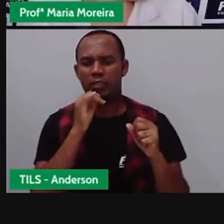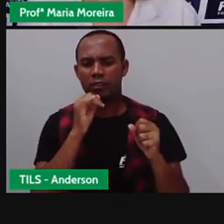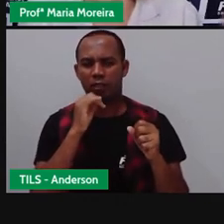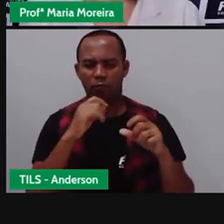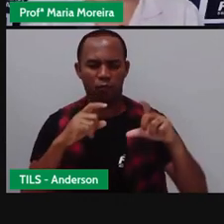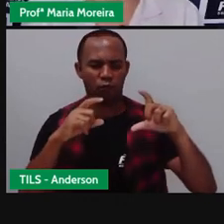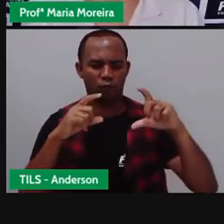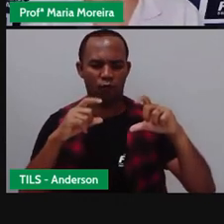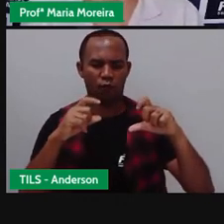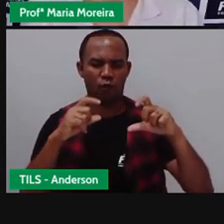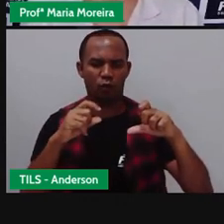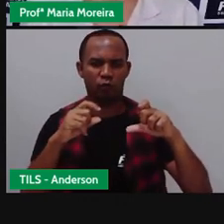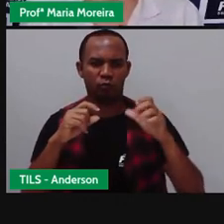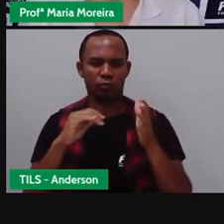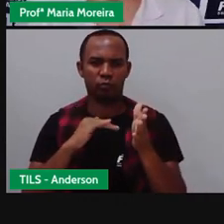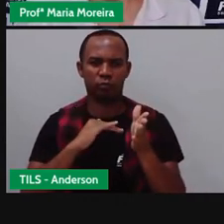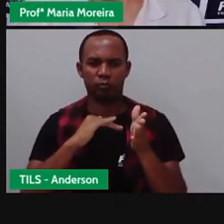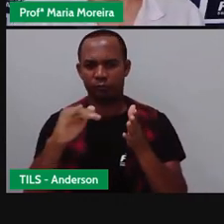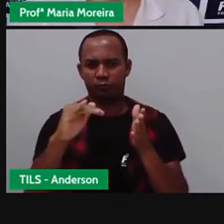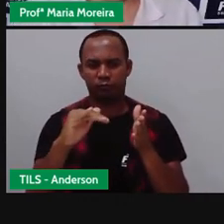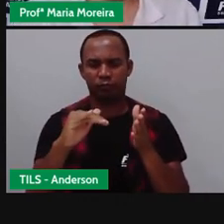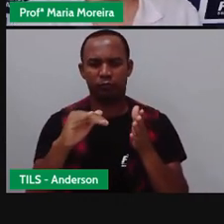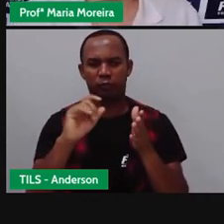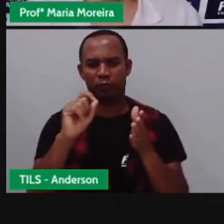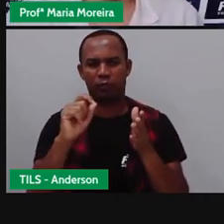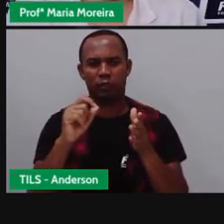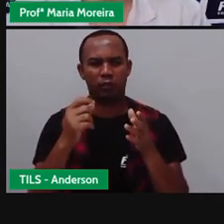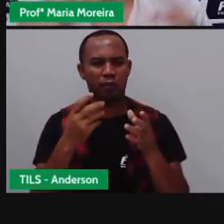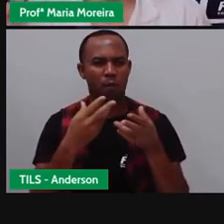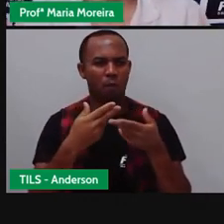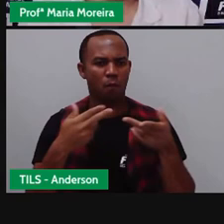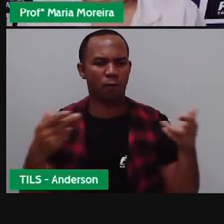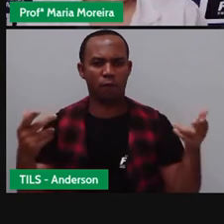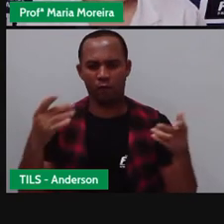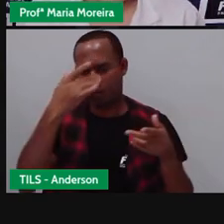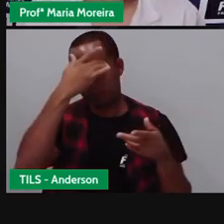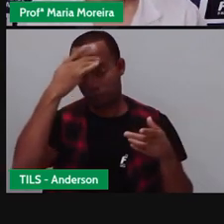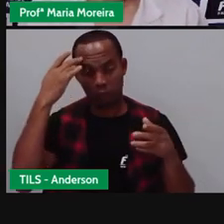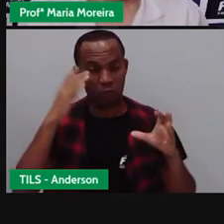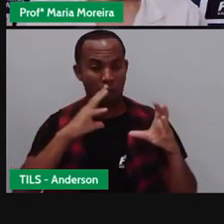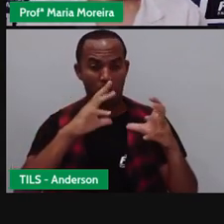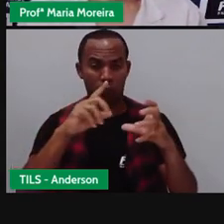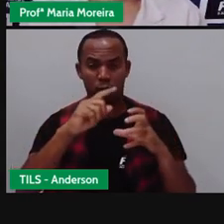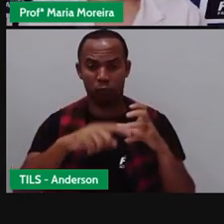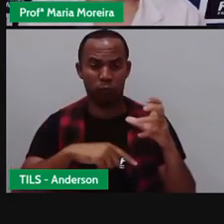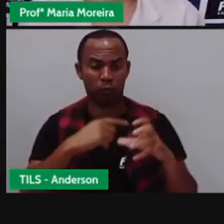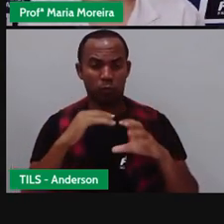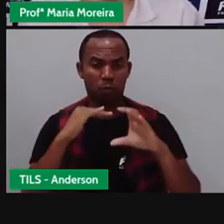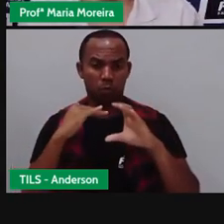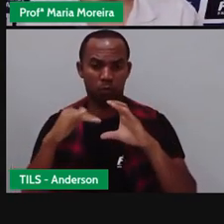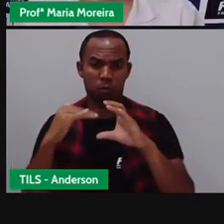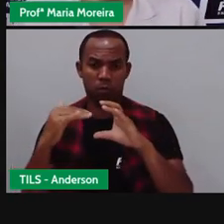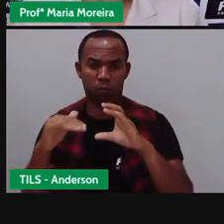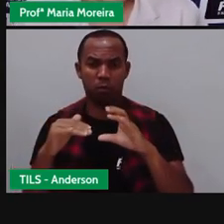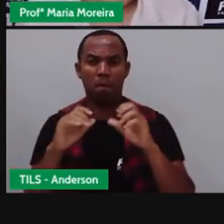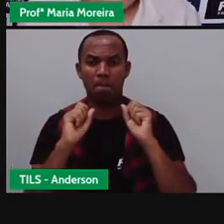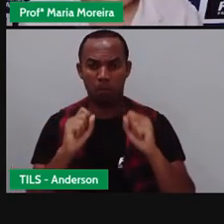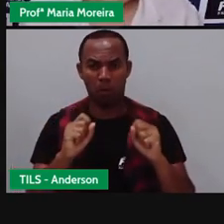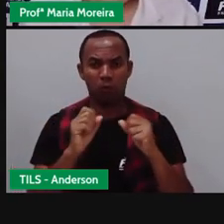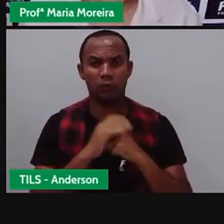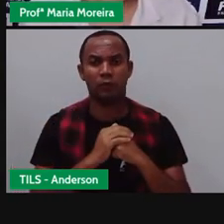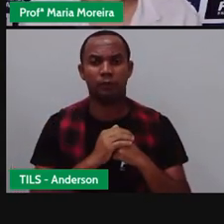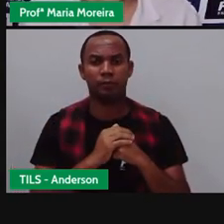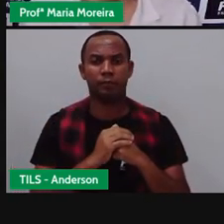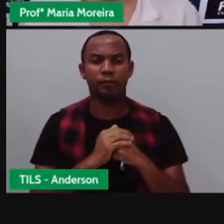tirar uma foto aqui minha de andas e encaminhar para várias pessoas no mundo inteiro. E isso só foi possível, isso só é